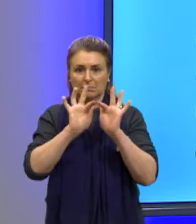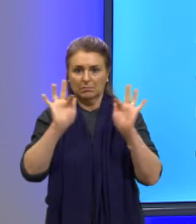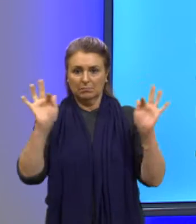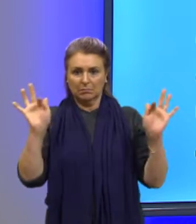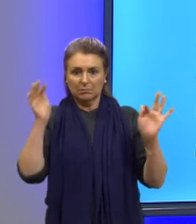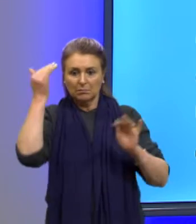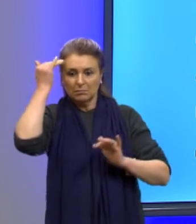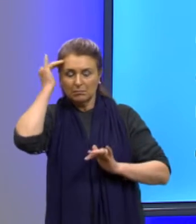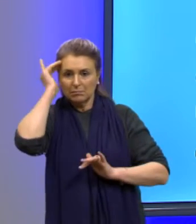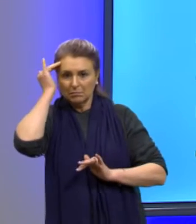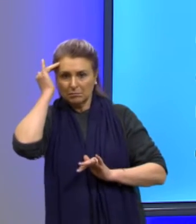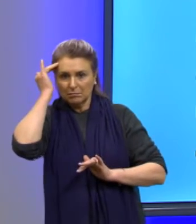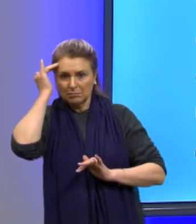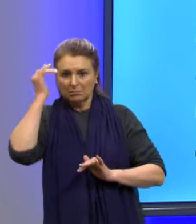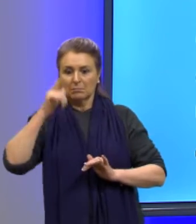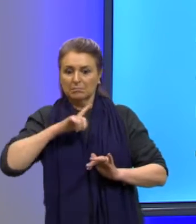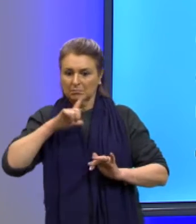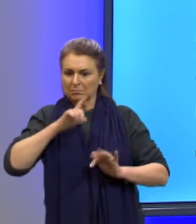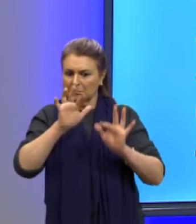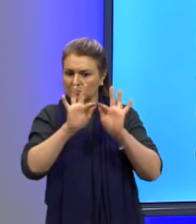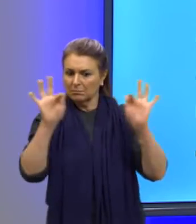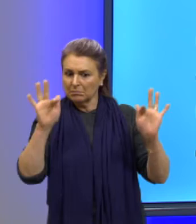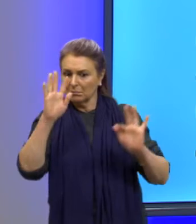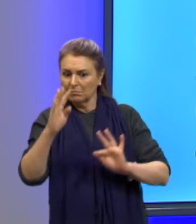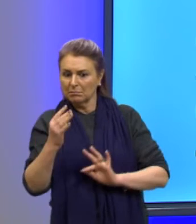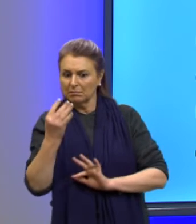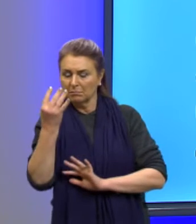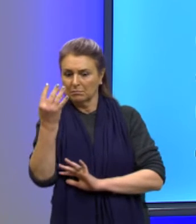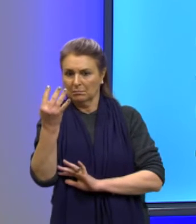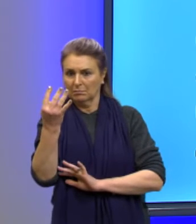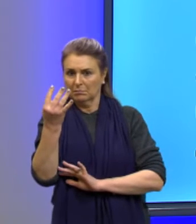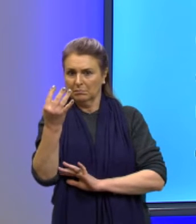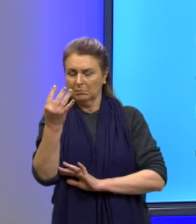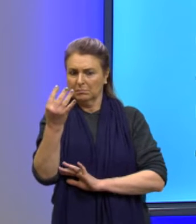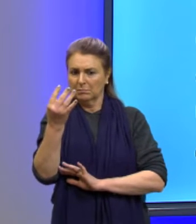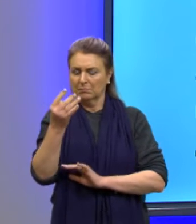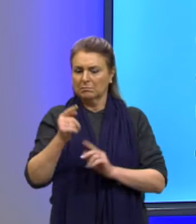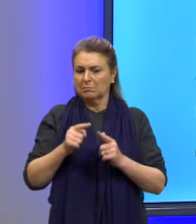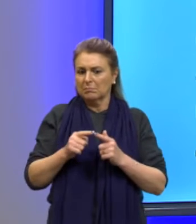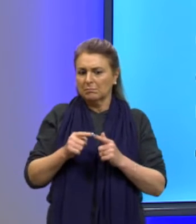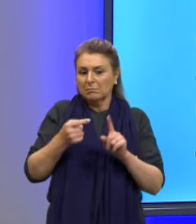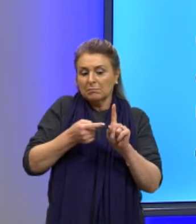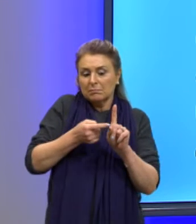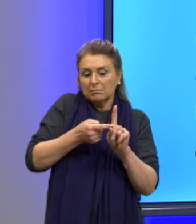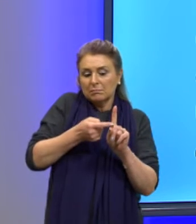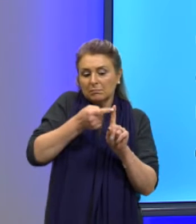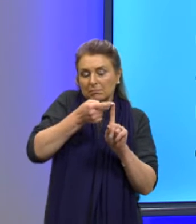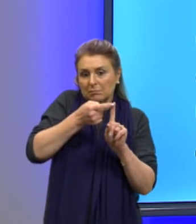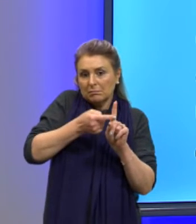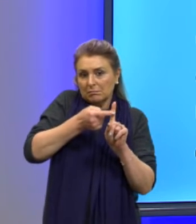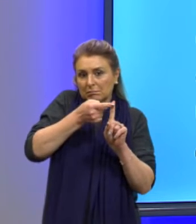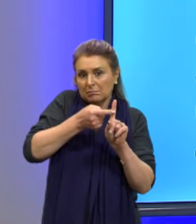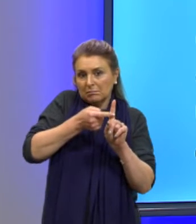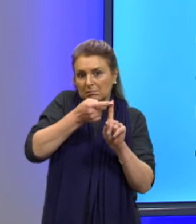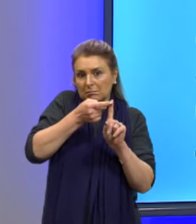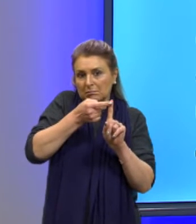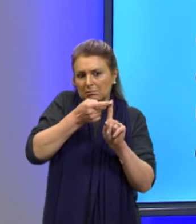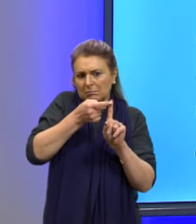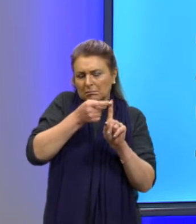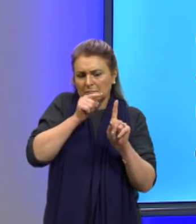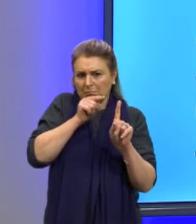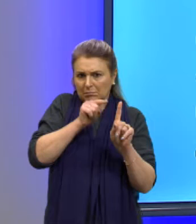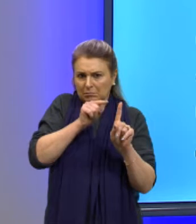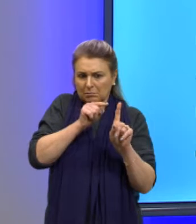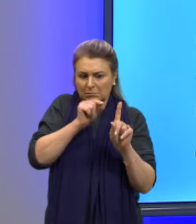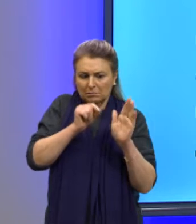Então, existe uma função quadrática para uma assentação de temperatura onde essa temperatura seja